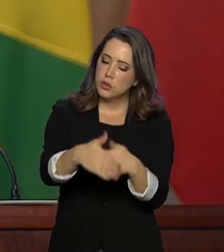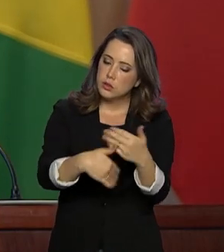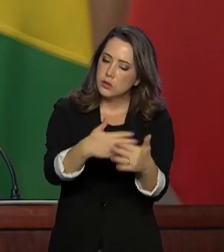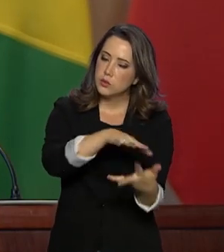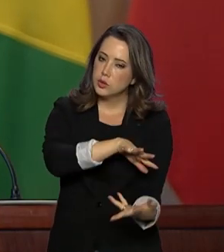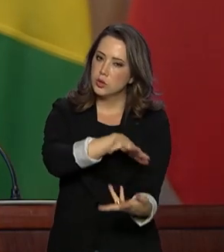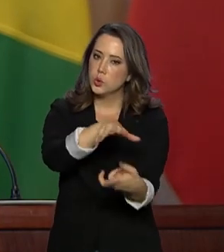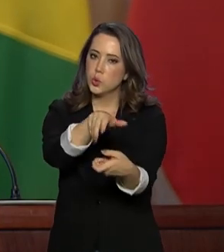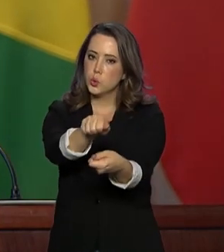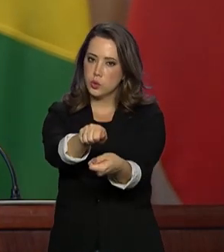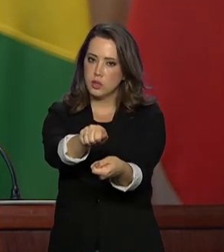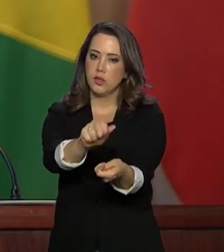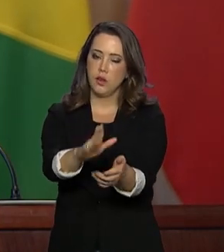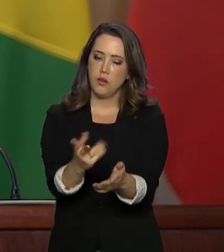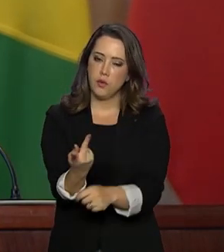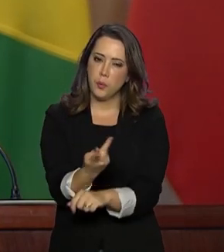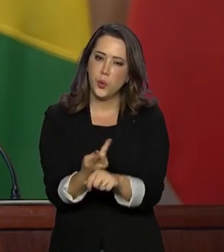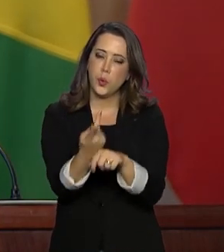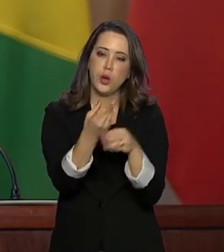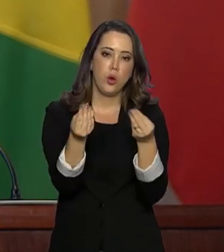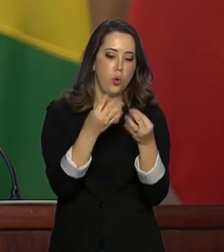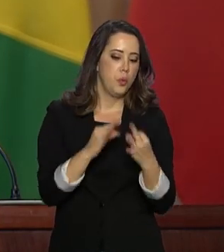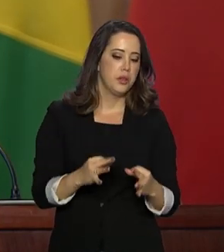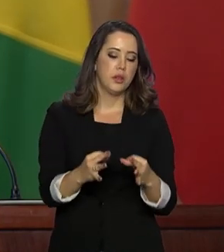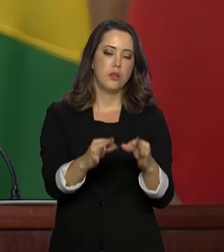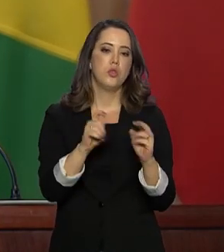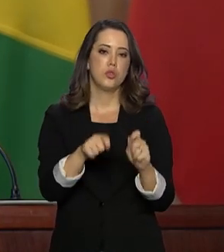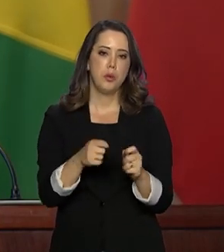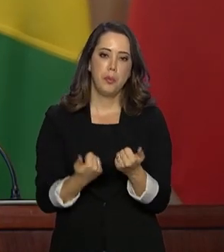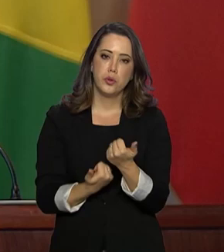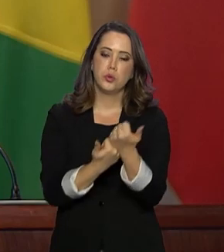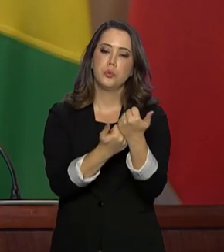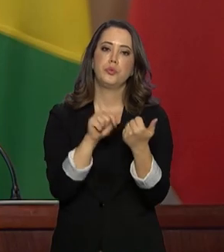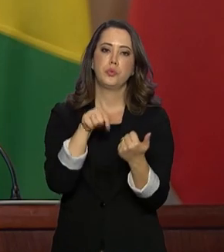e buscar tecnologia para os países membros do bloco.